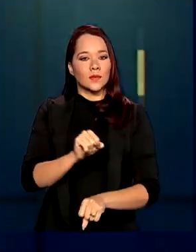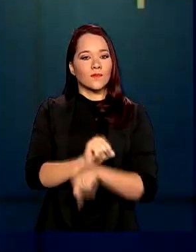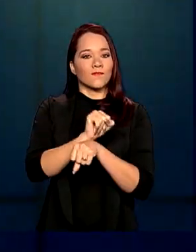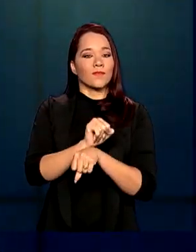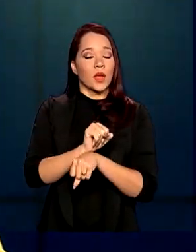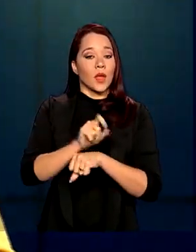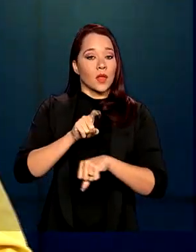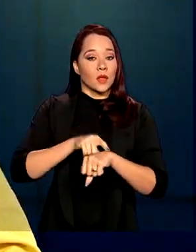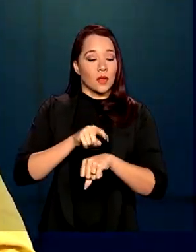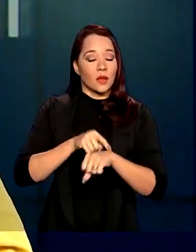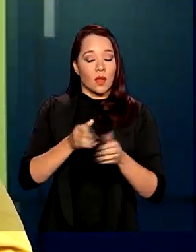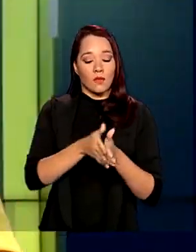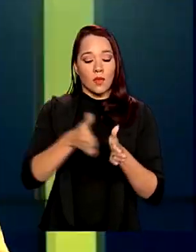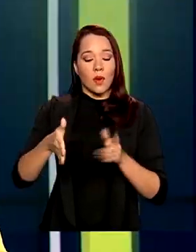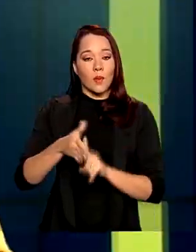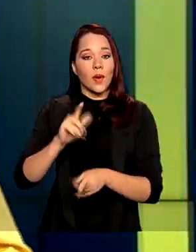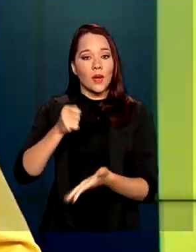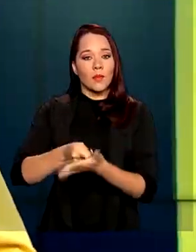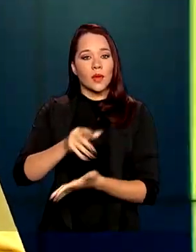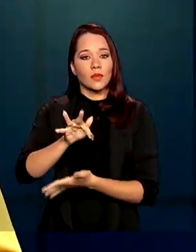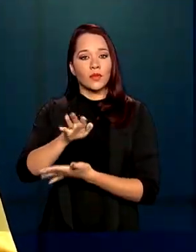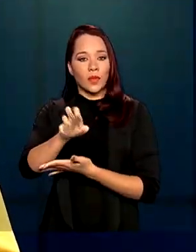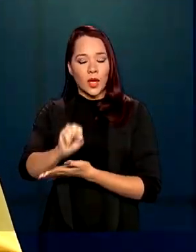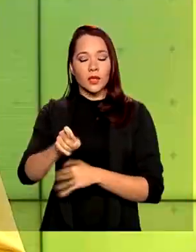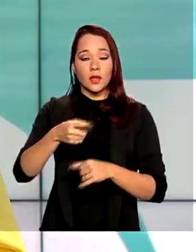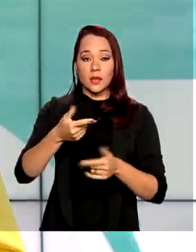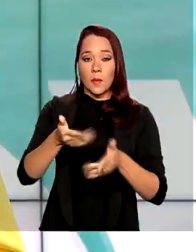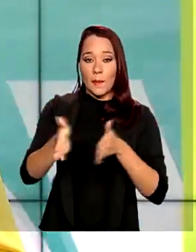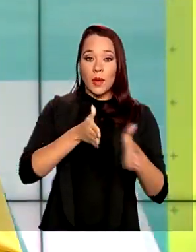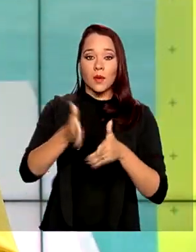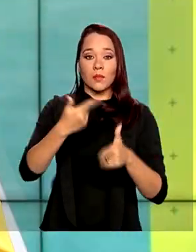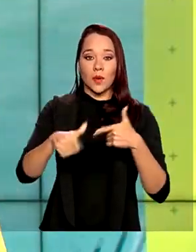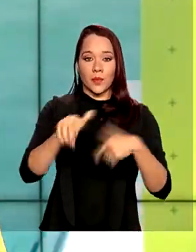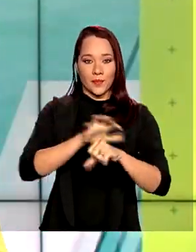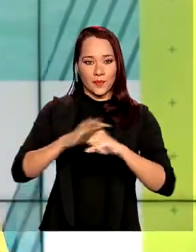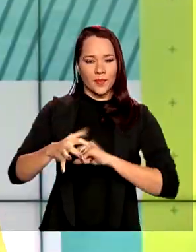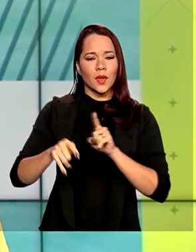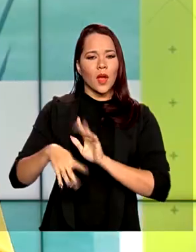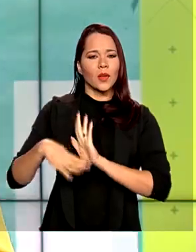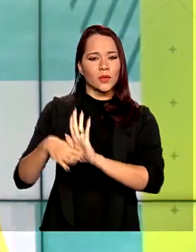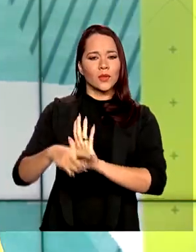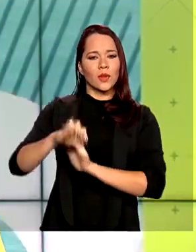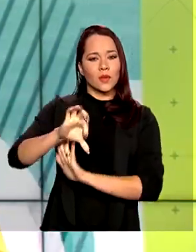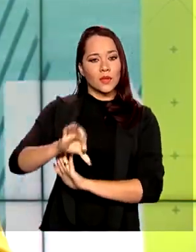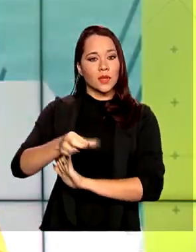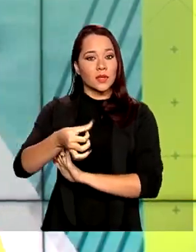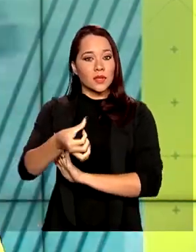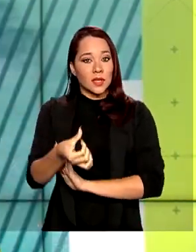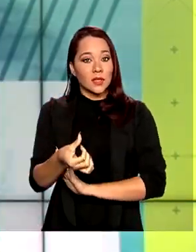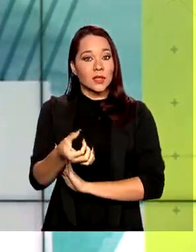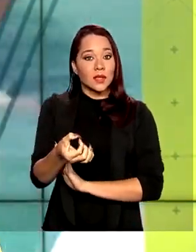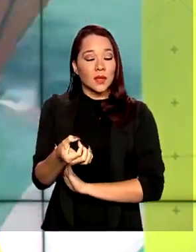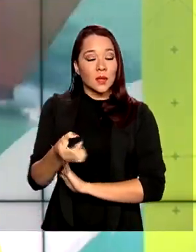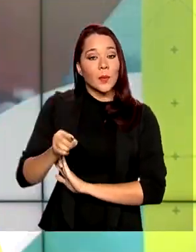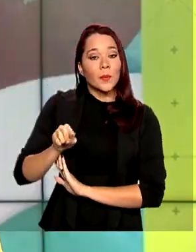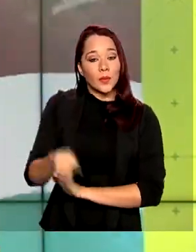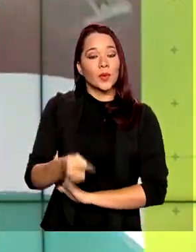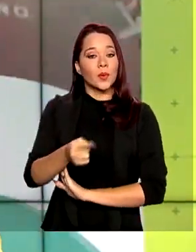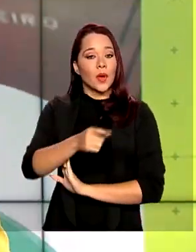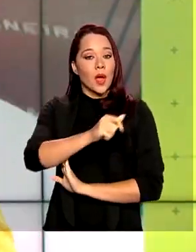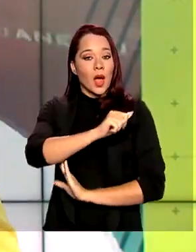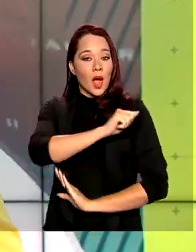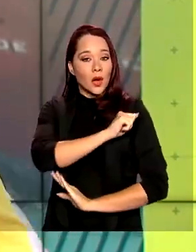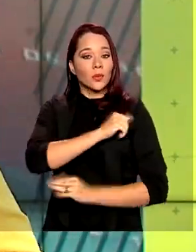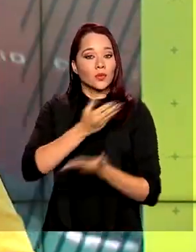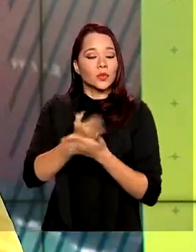temporária do pagamento do FIES durante a pandemia. A medida beneficia 960 mil estudantes que estavam